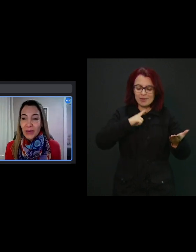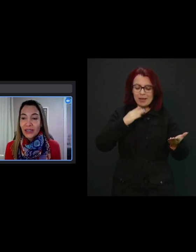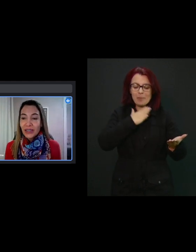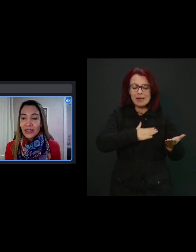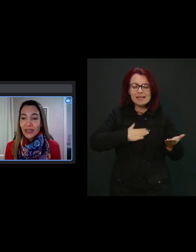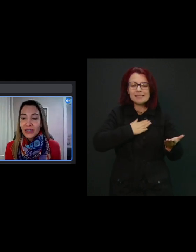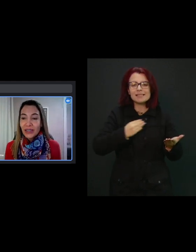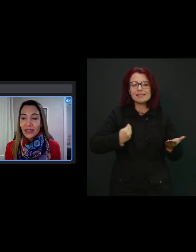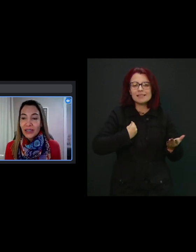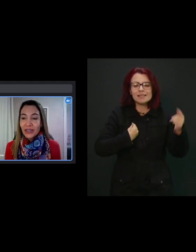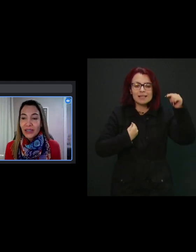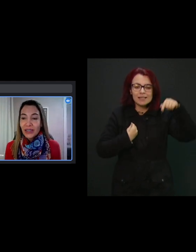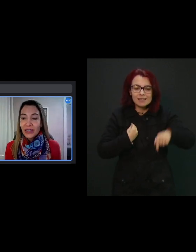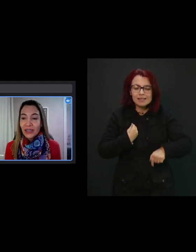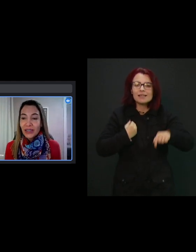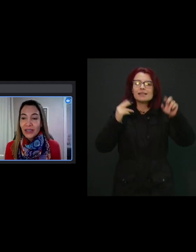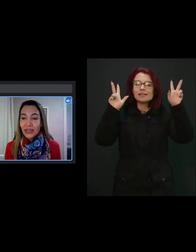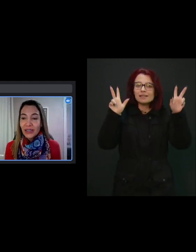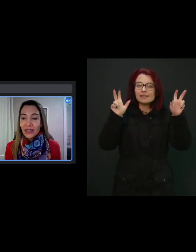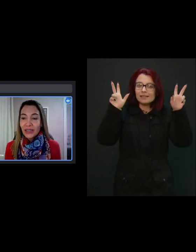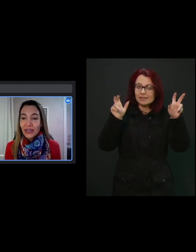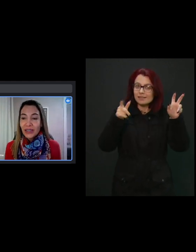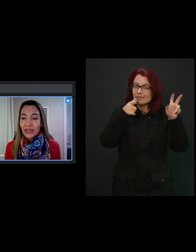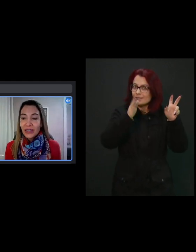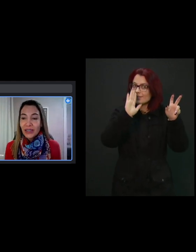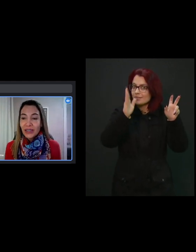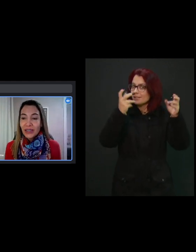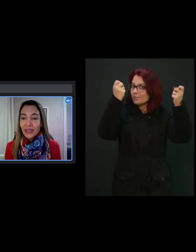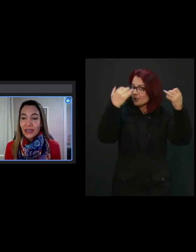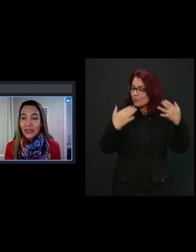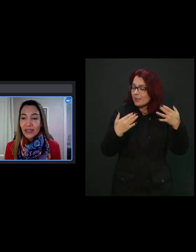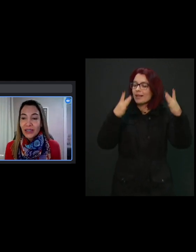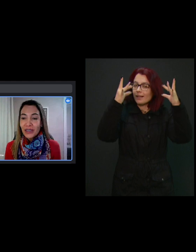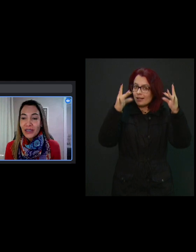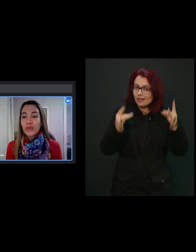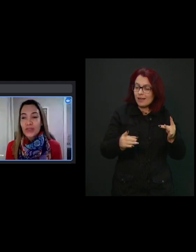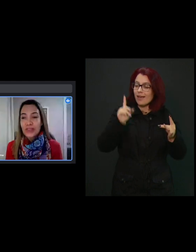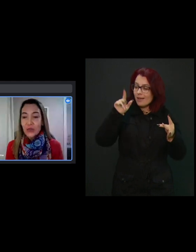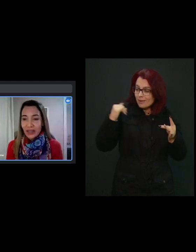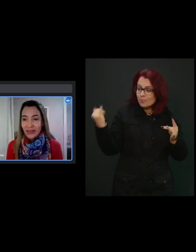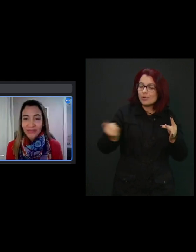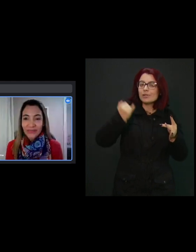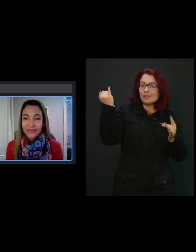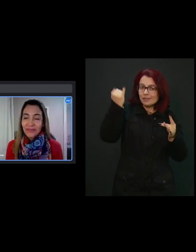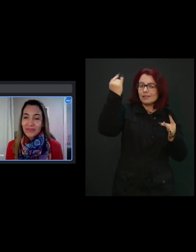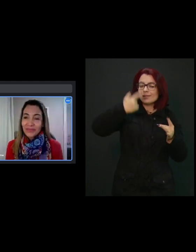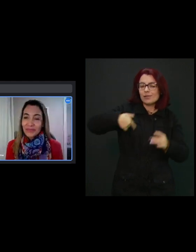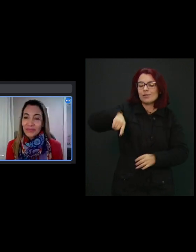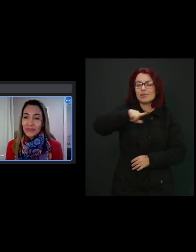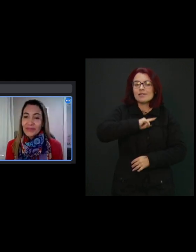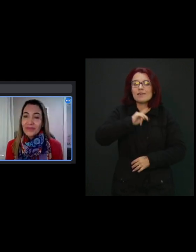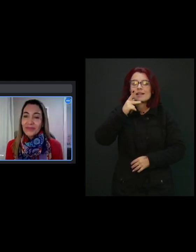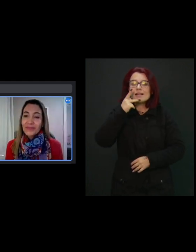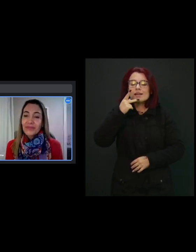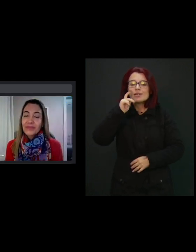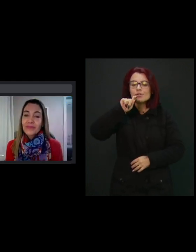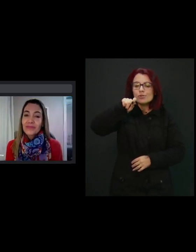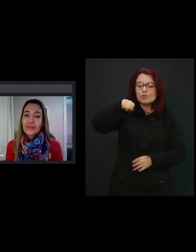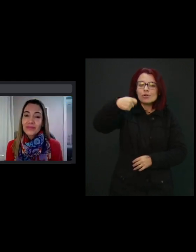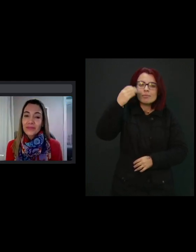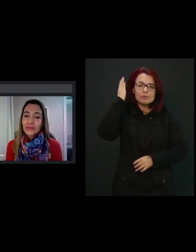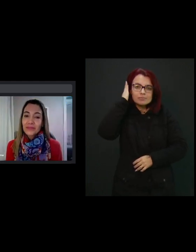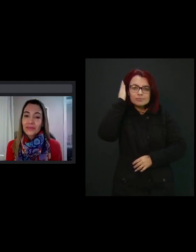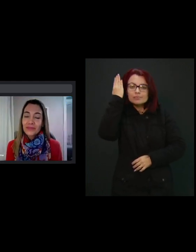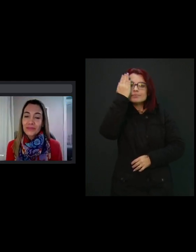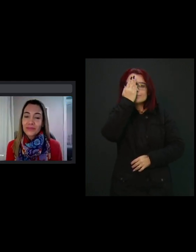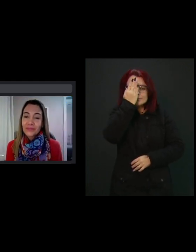essa temática hoje, como você mencionou, É tão importante falar sobre a surdocegueira congênita. Então, Carol, a gente